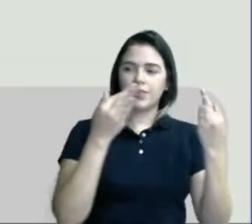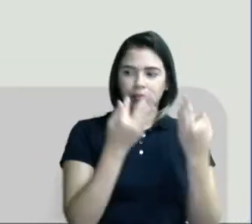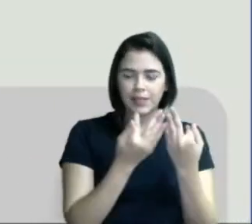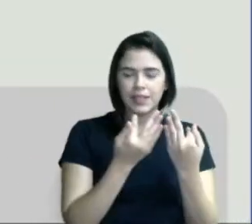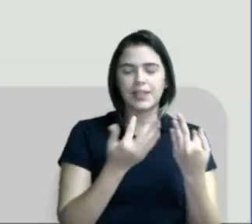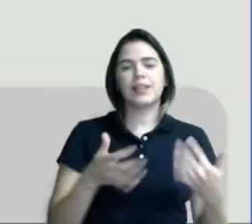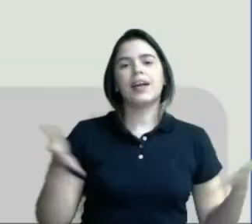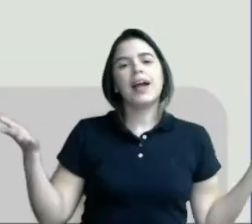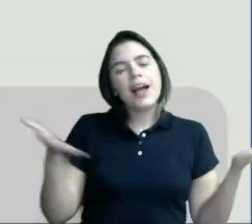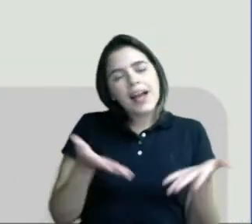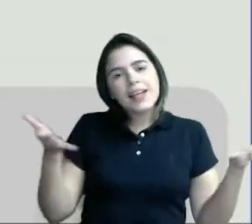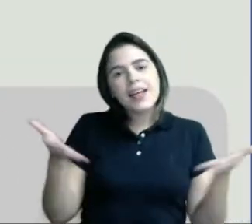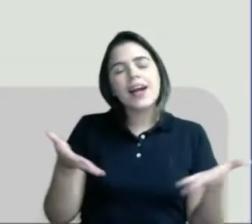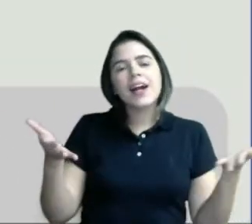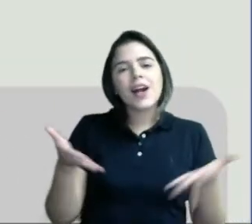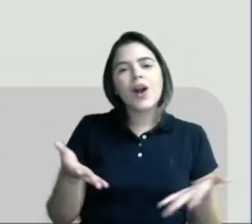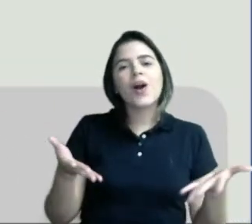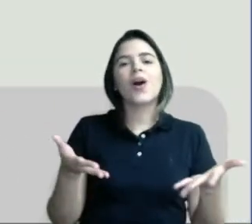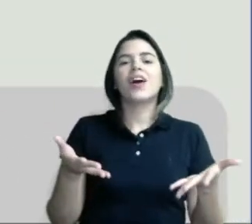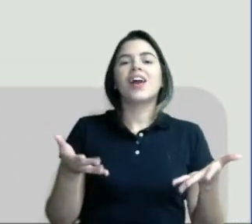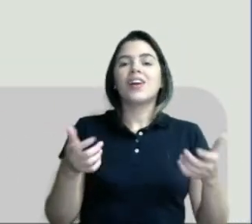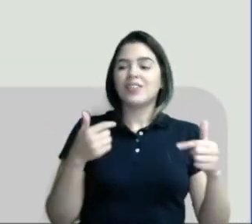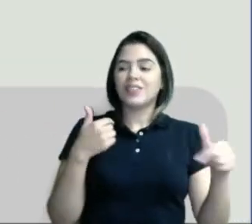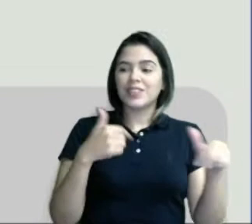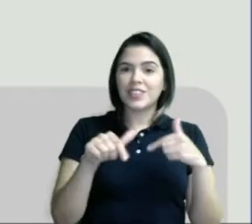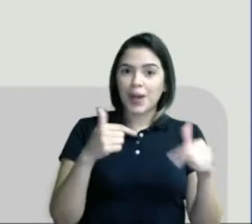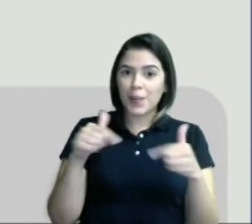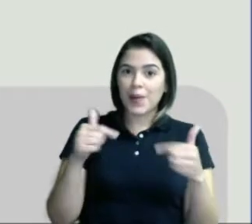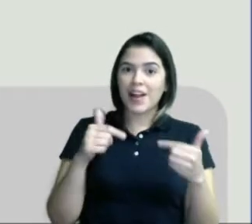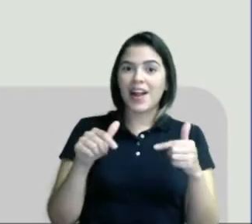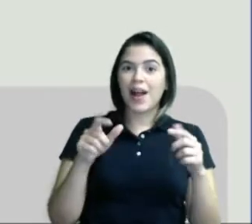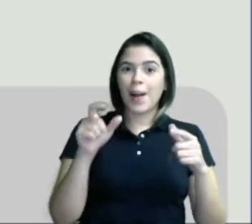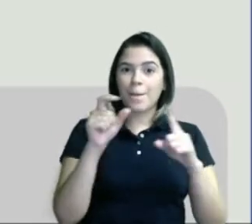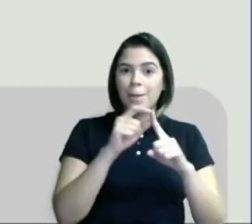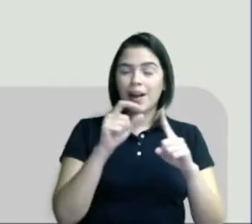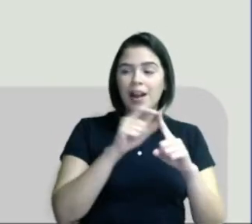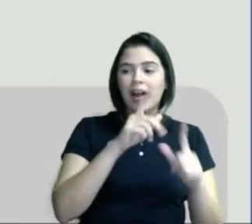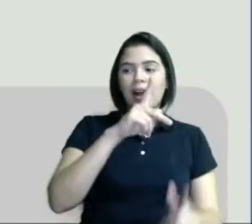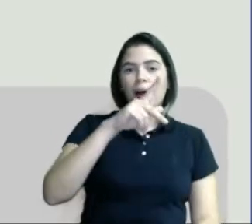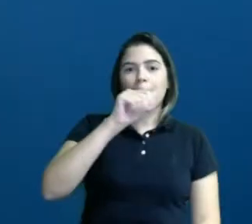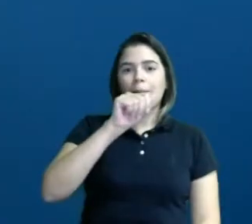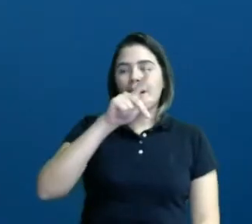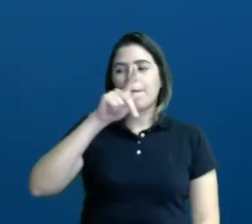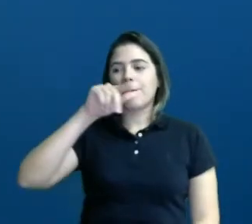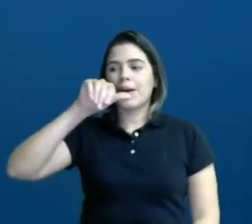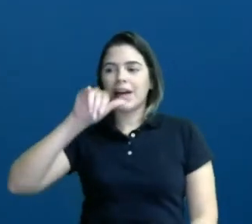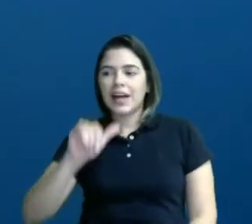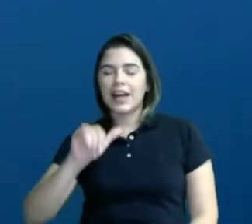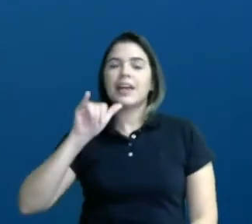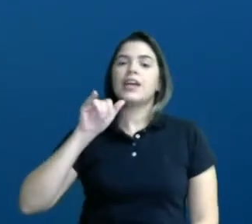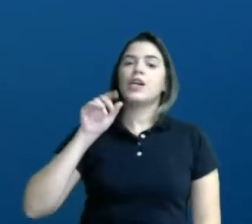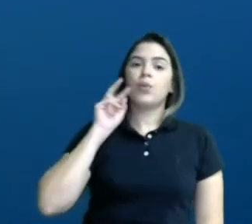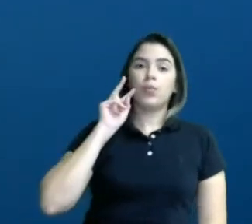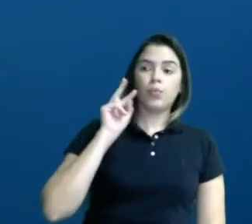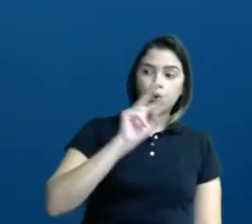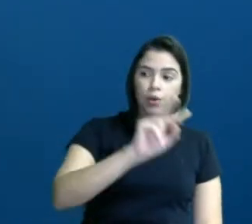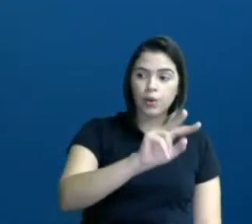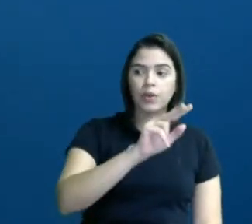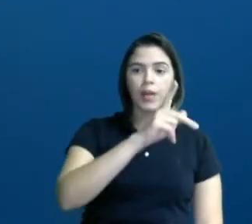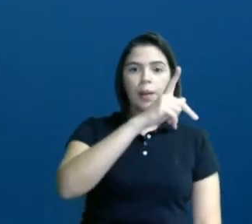E agora vamos trabalhar a palavra papai. Vamos lá. Vocês podem ver a palavra